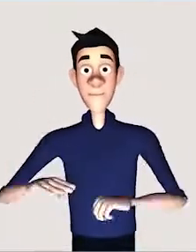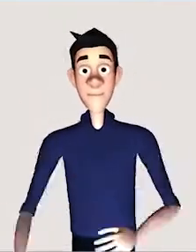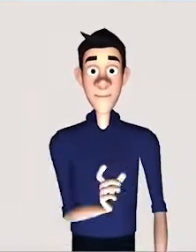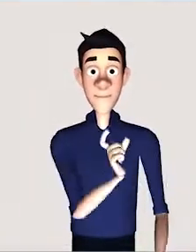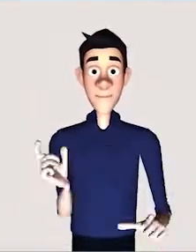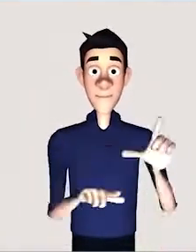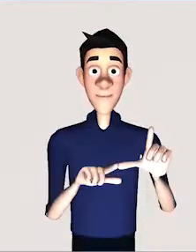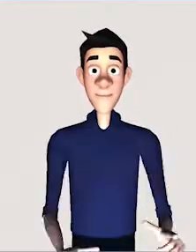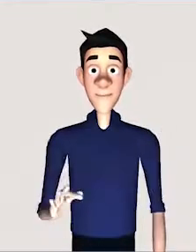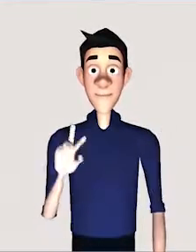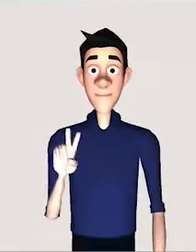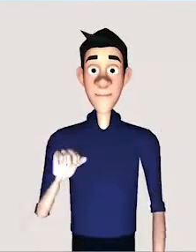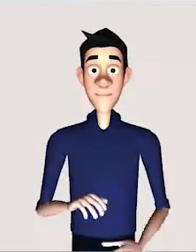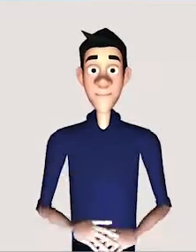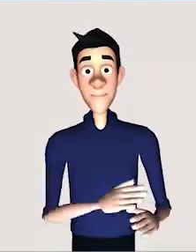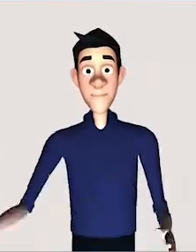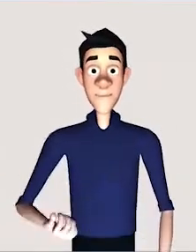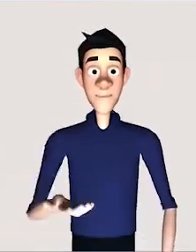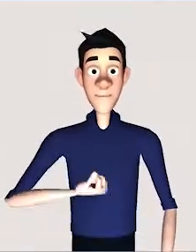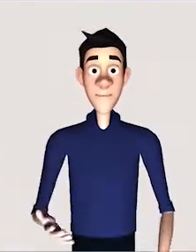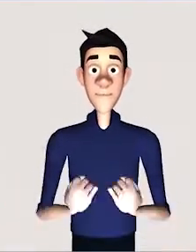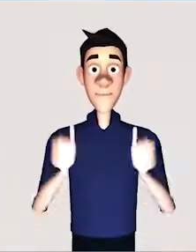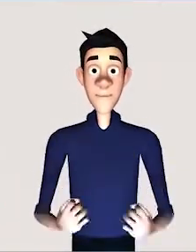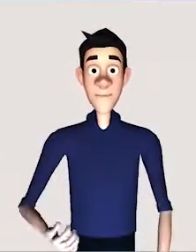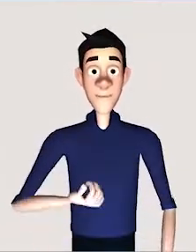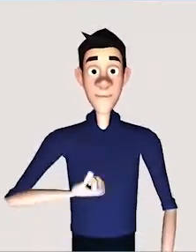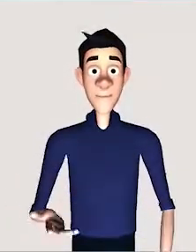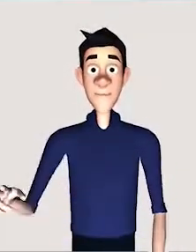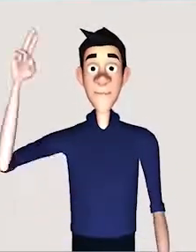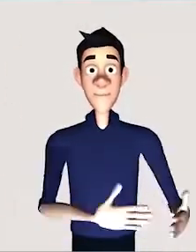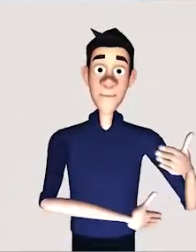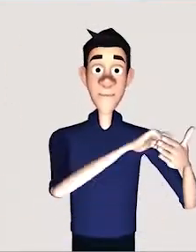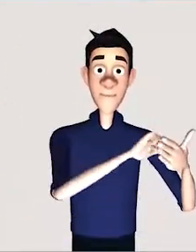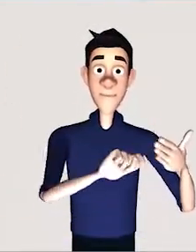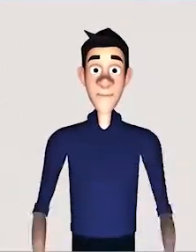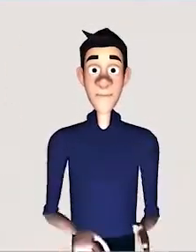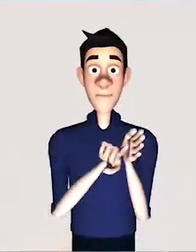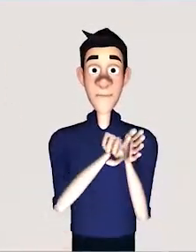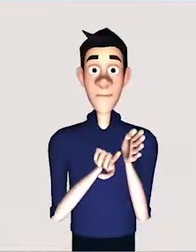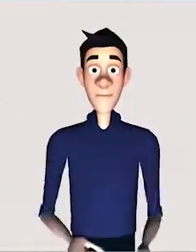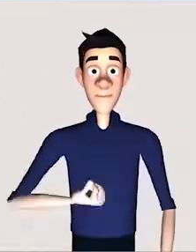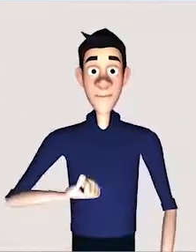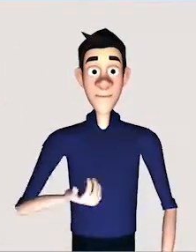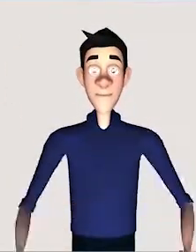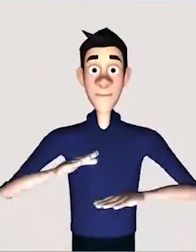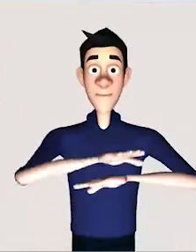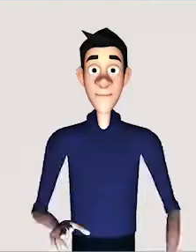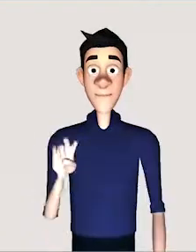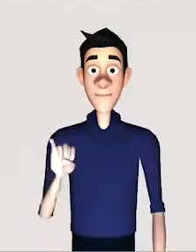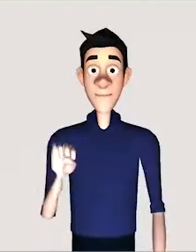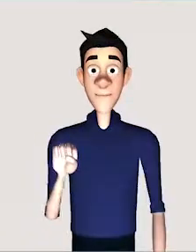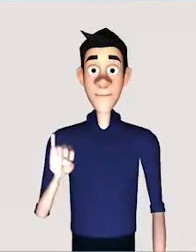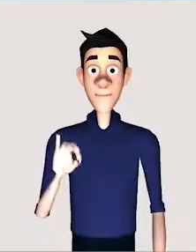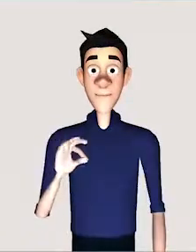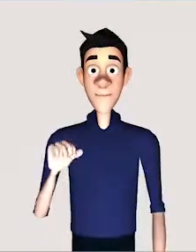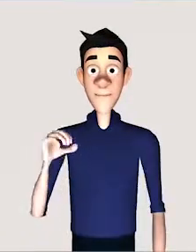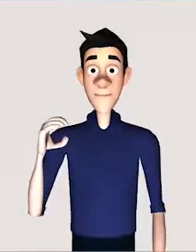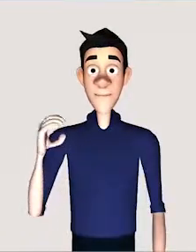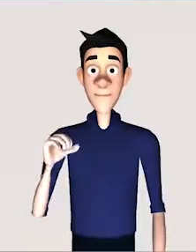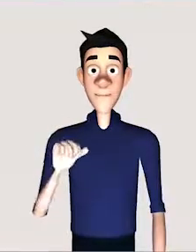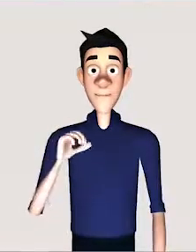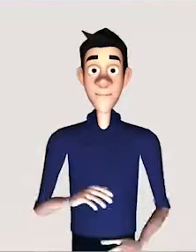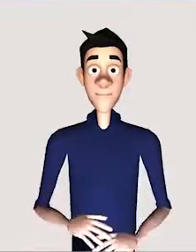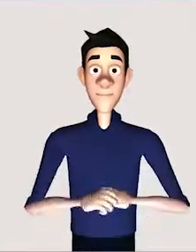obviamente, que é o foco principal, e a gente tem tido várias demandas